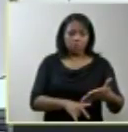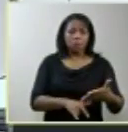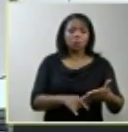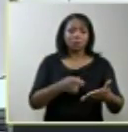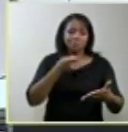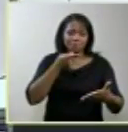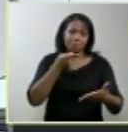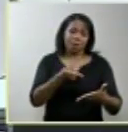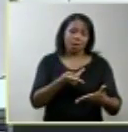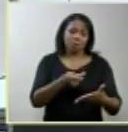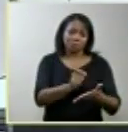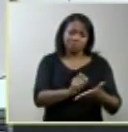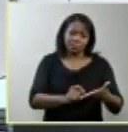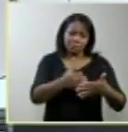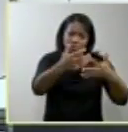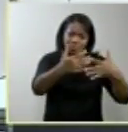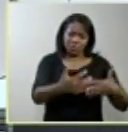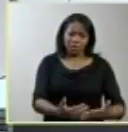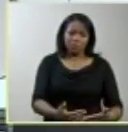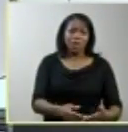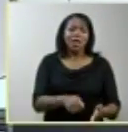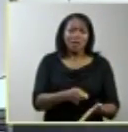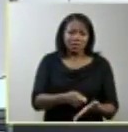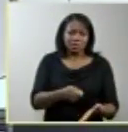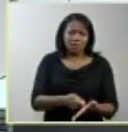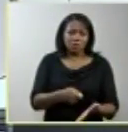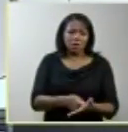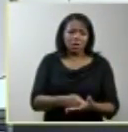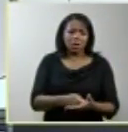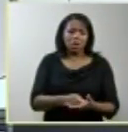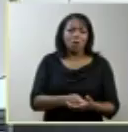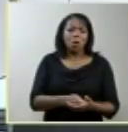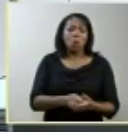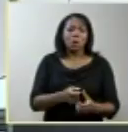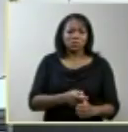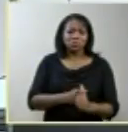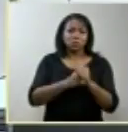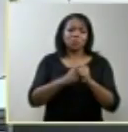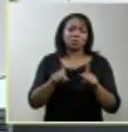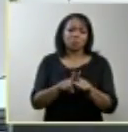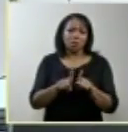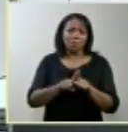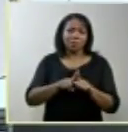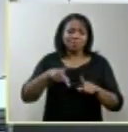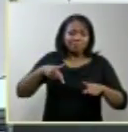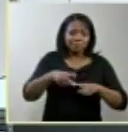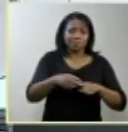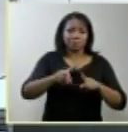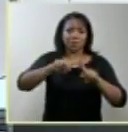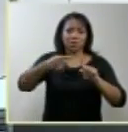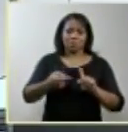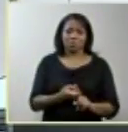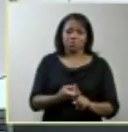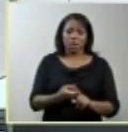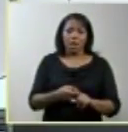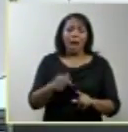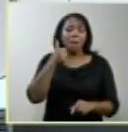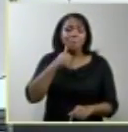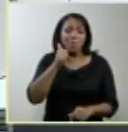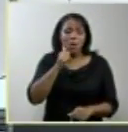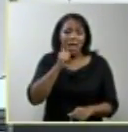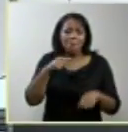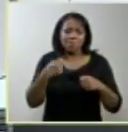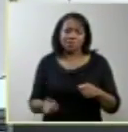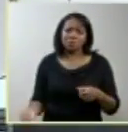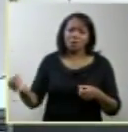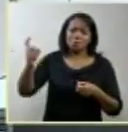conhecido o diagnóstico exige uma suspensão do futuro da gravidez ela precisa voltar do hospital e